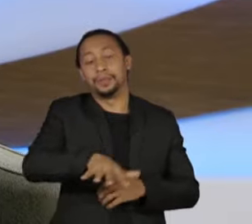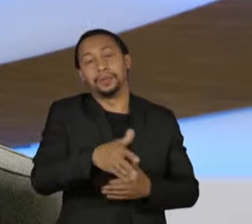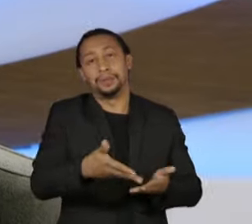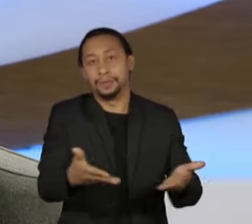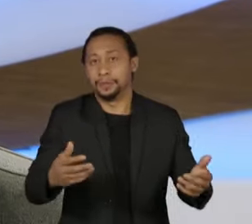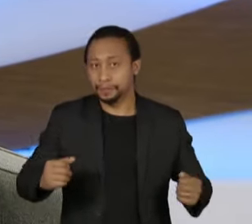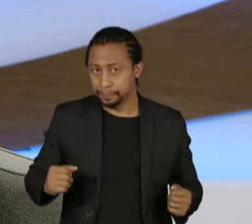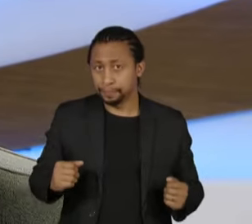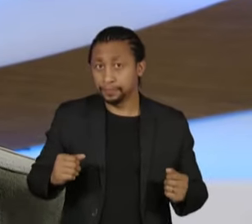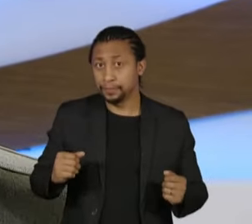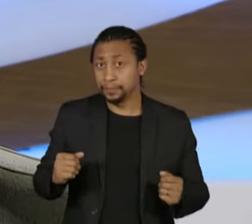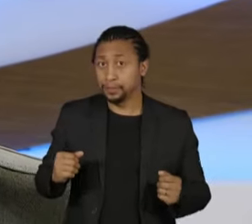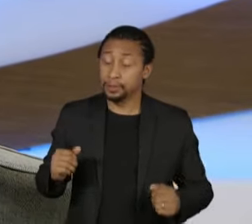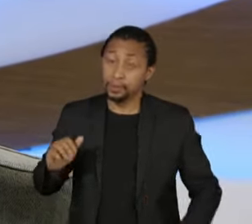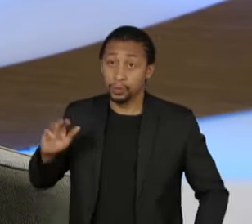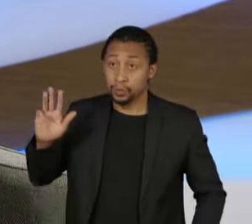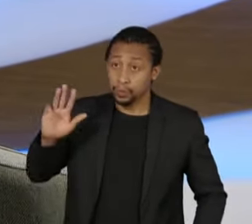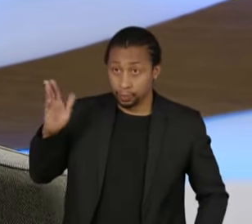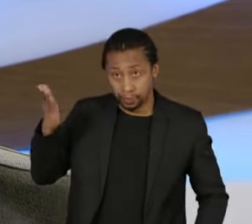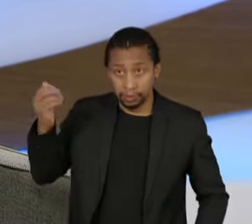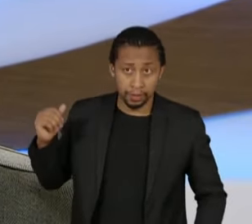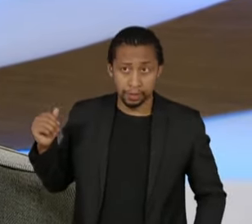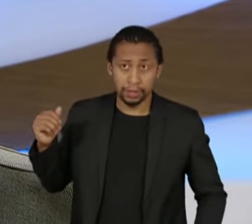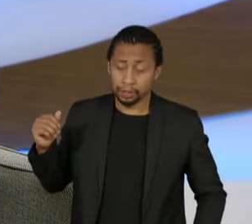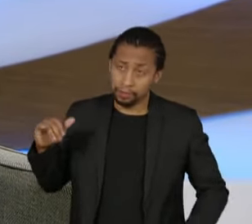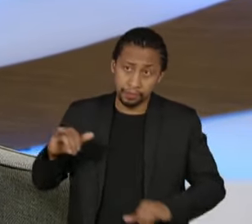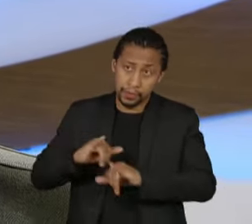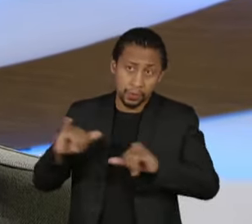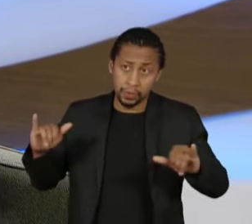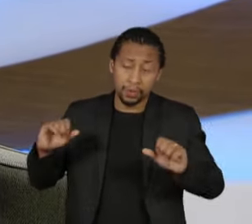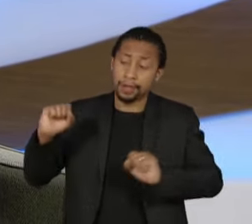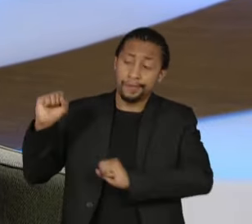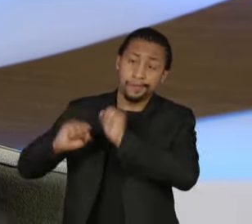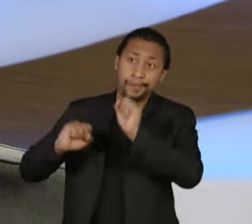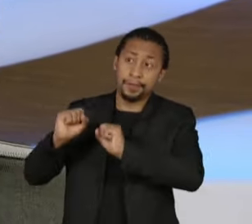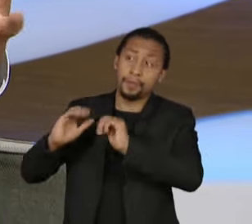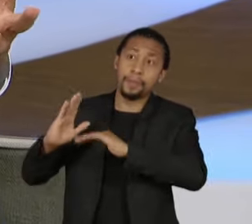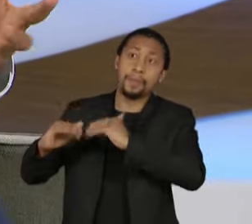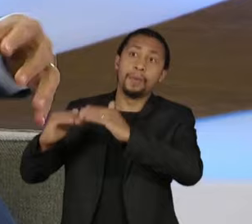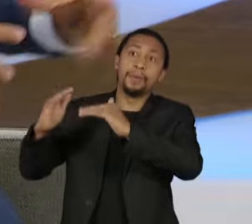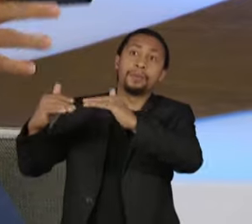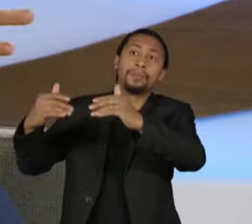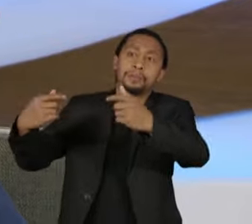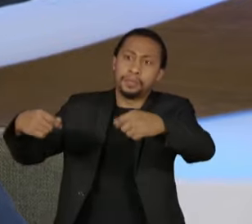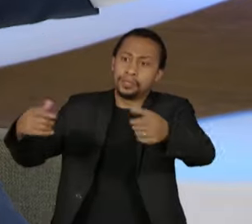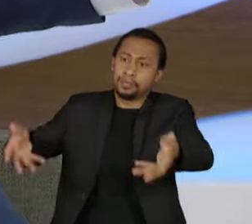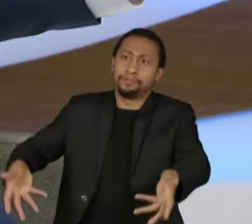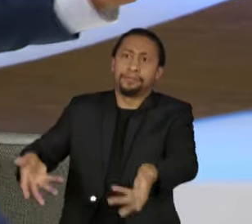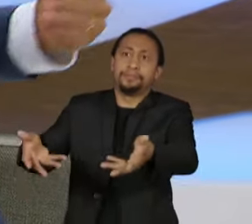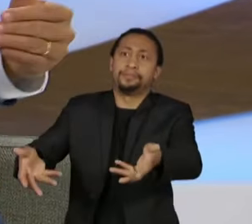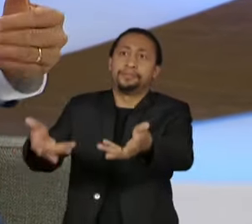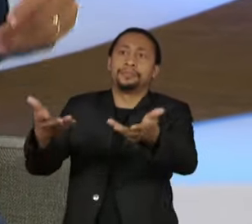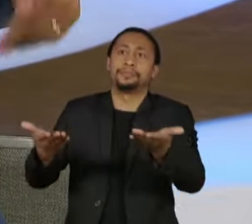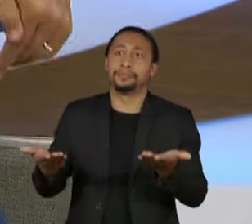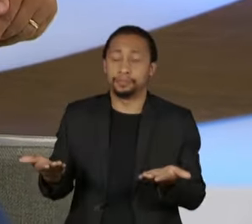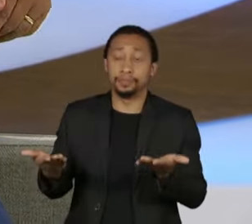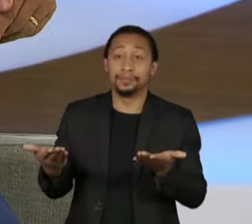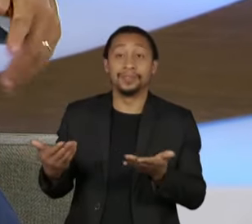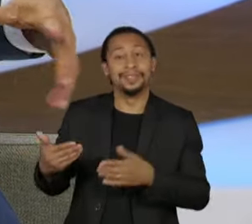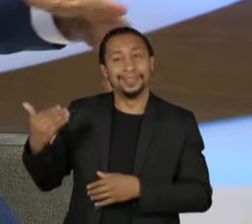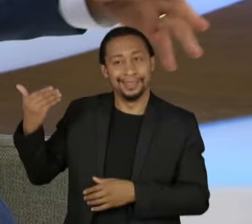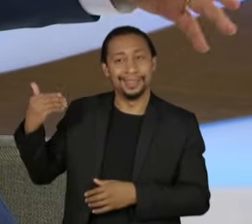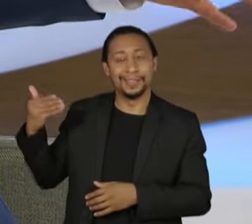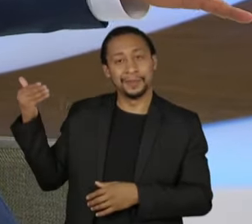mais do que reindustrializar, é de ressuscitar esse setor. Ele já definiu ali, quando visitou aqui